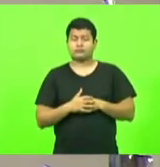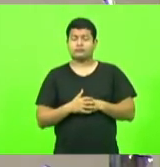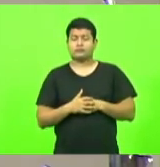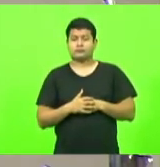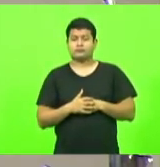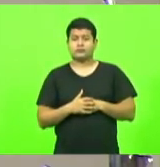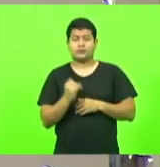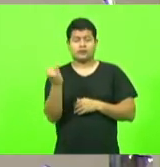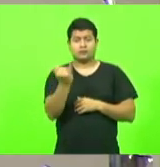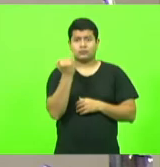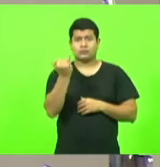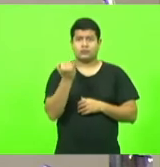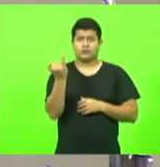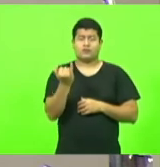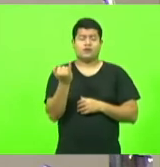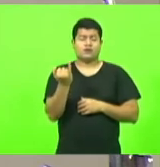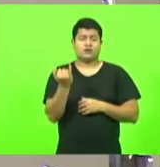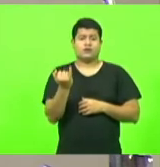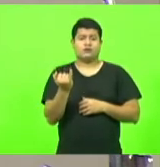importante que vocês levem